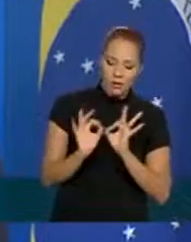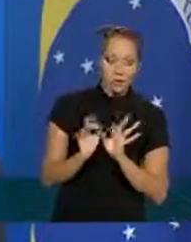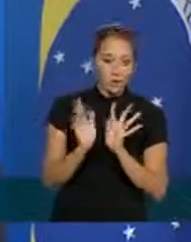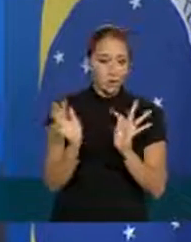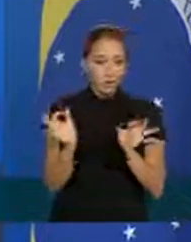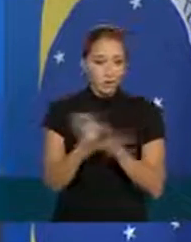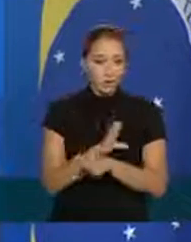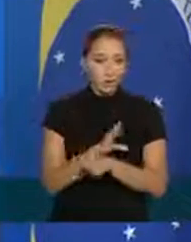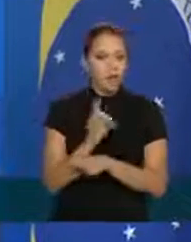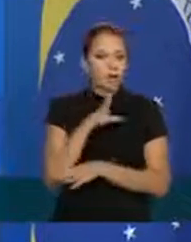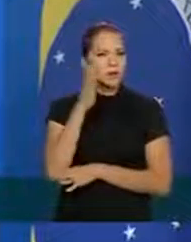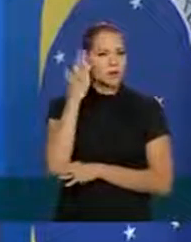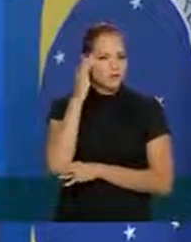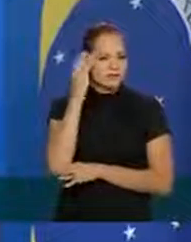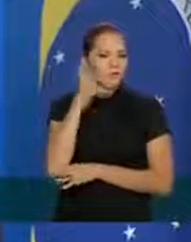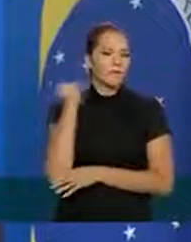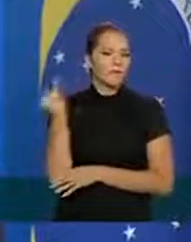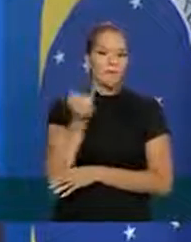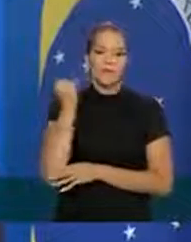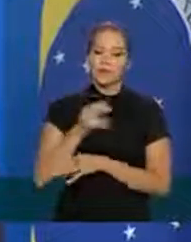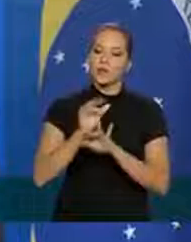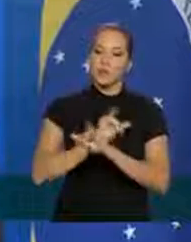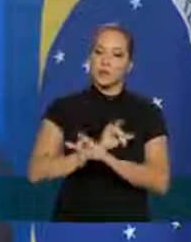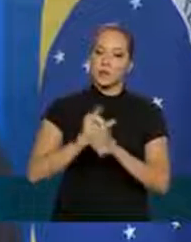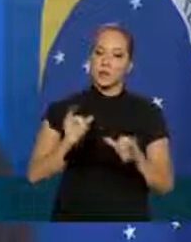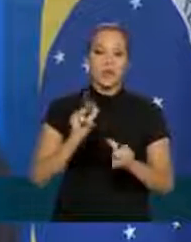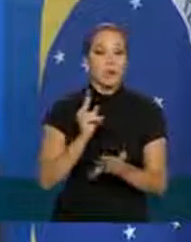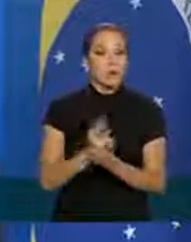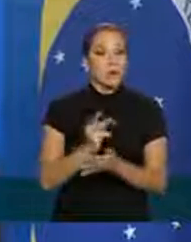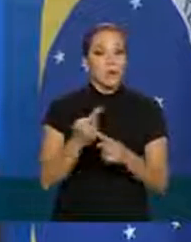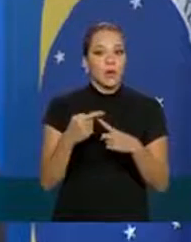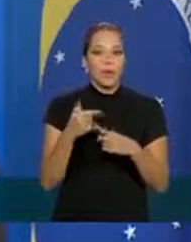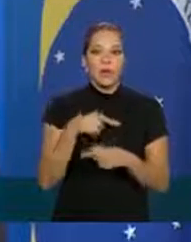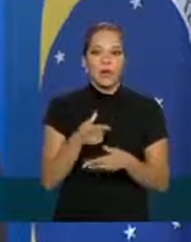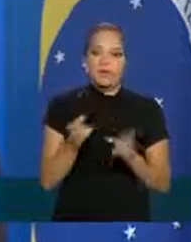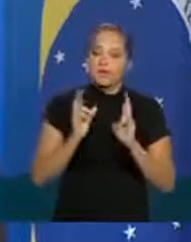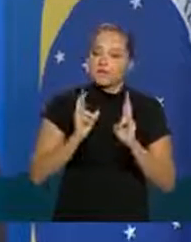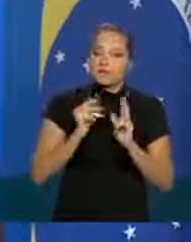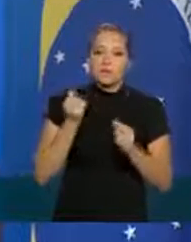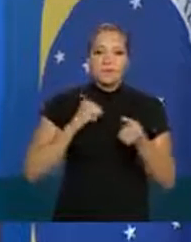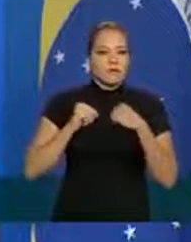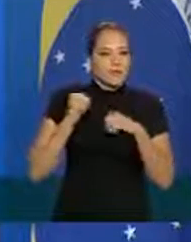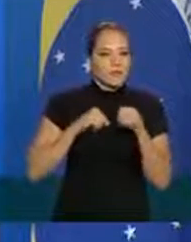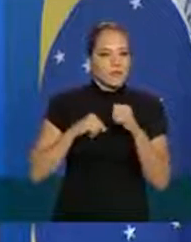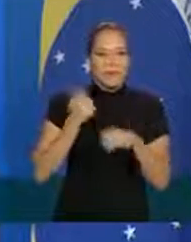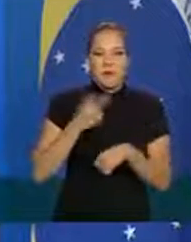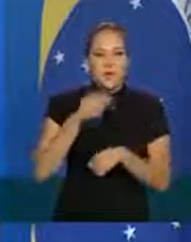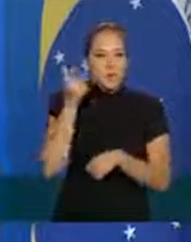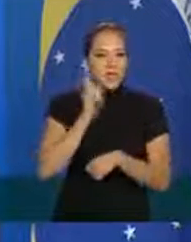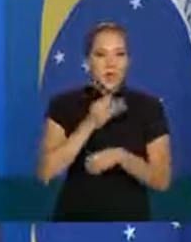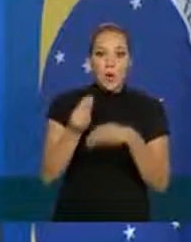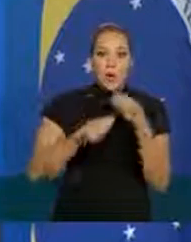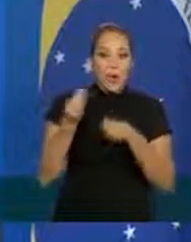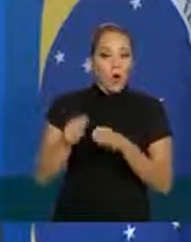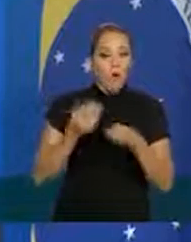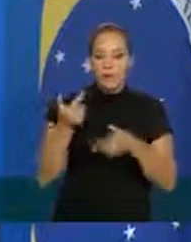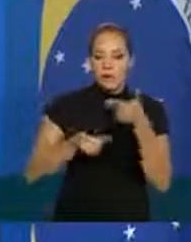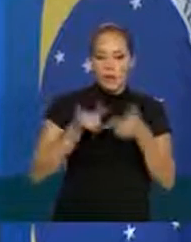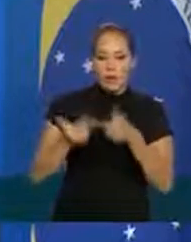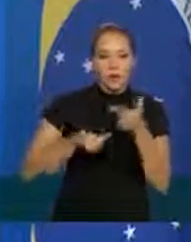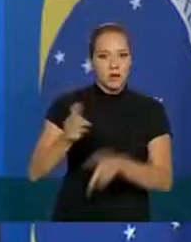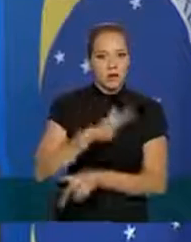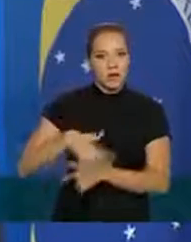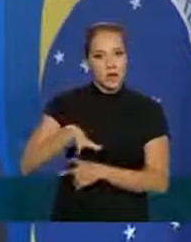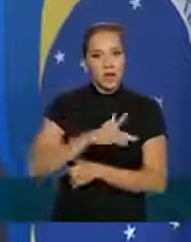entendemos que era importante anunciar mesmo porque existe uma expectativa grande em relação ao emprego nesse setor de